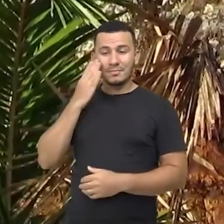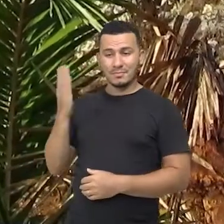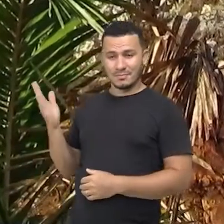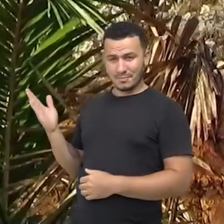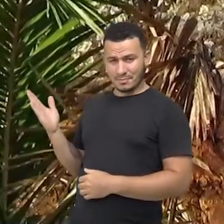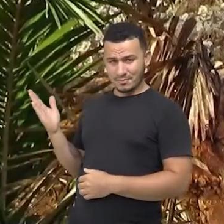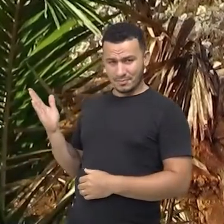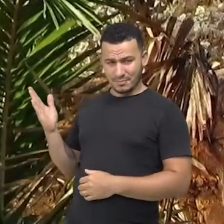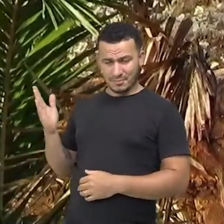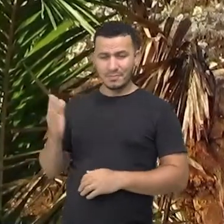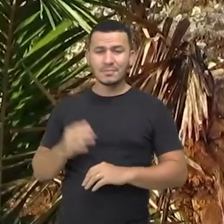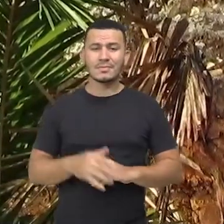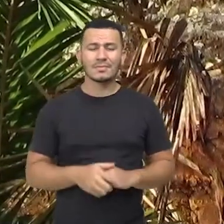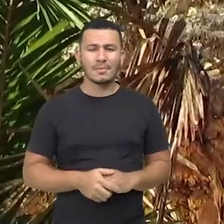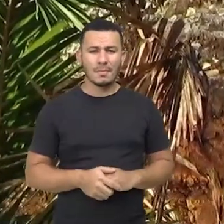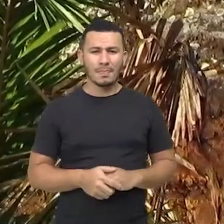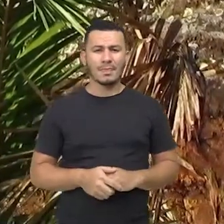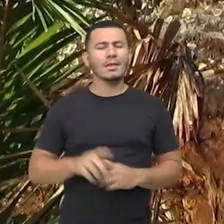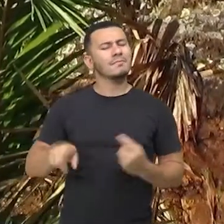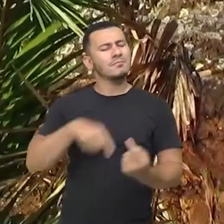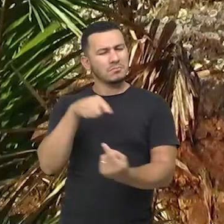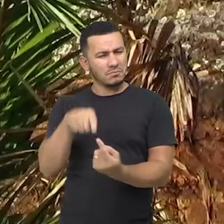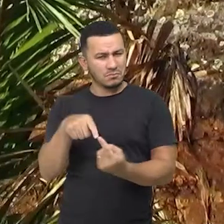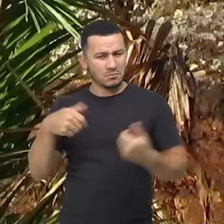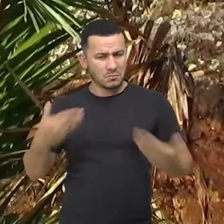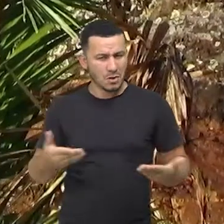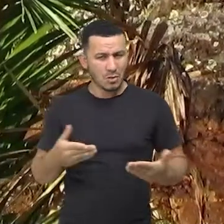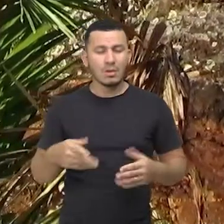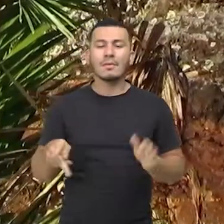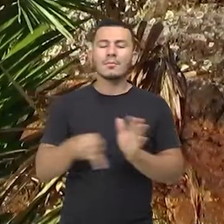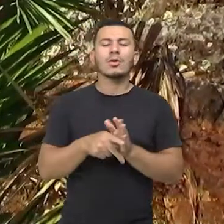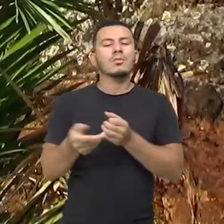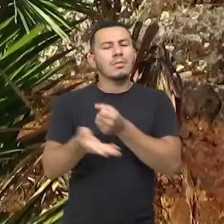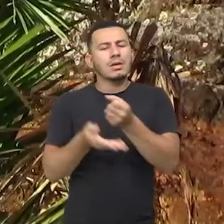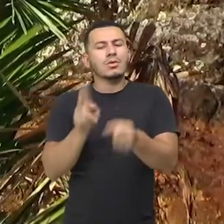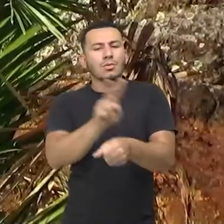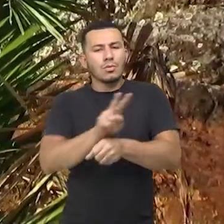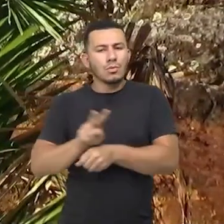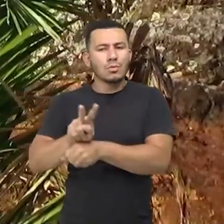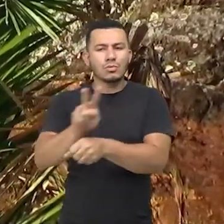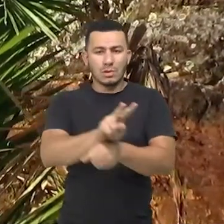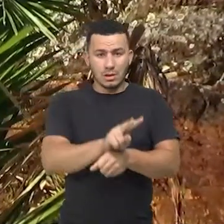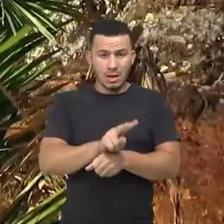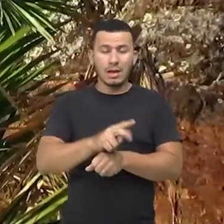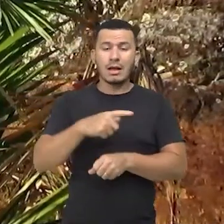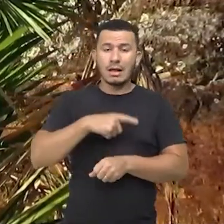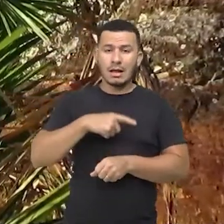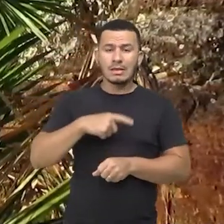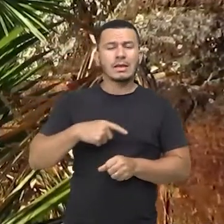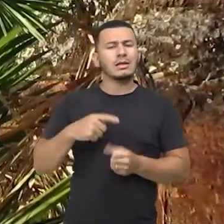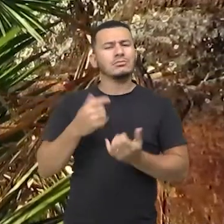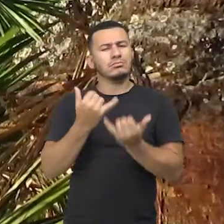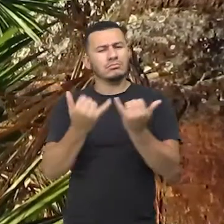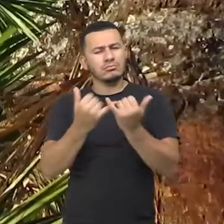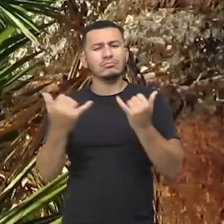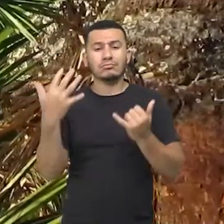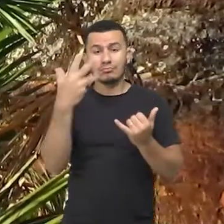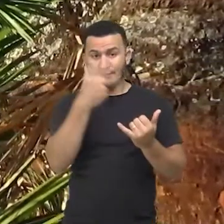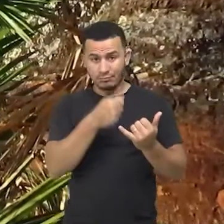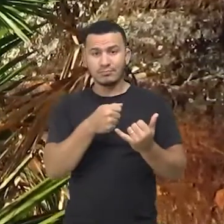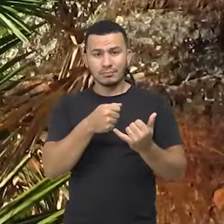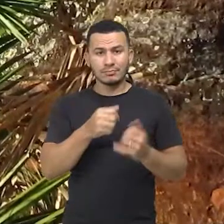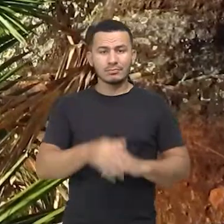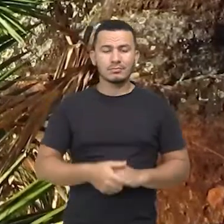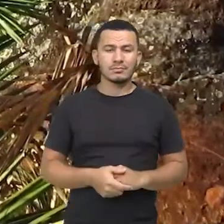Monat Tem como objetivo básico preservar sítios naturais raros, singulares ou de grande beleza cênica.